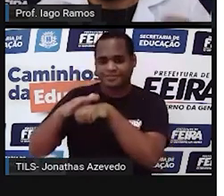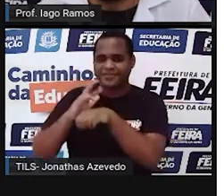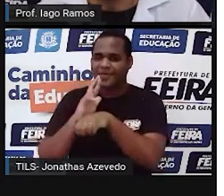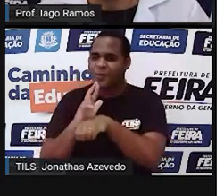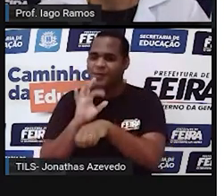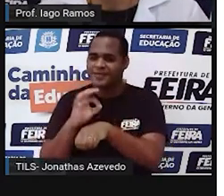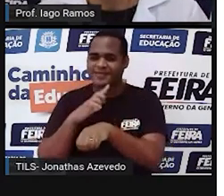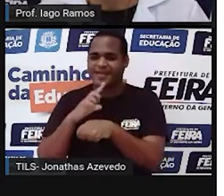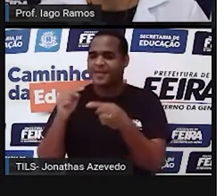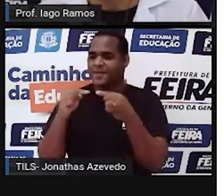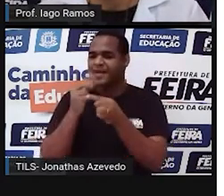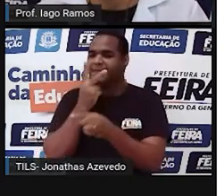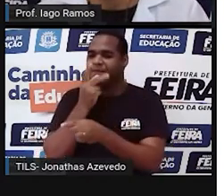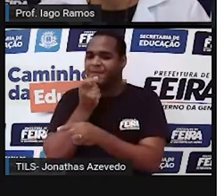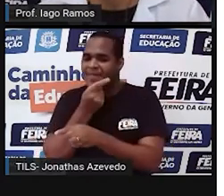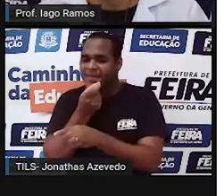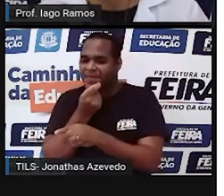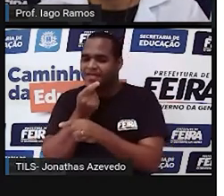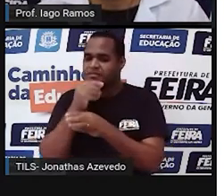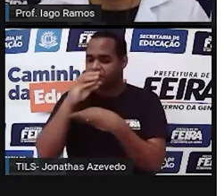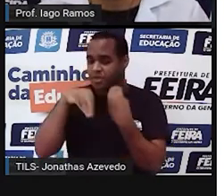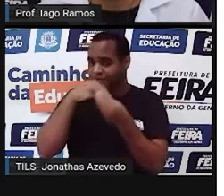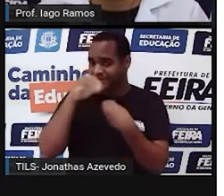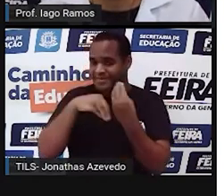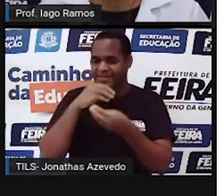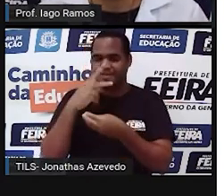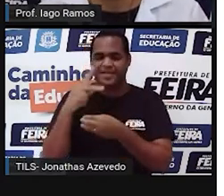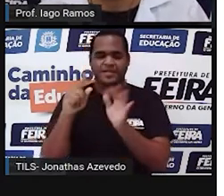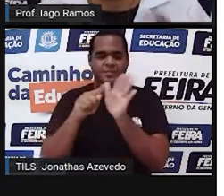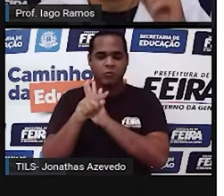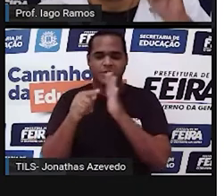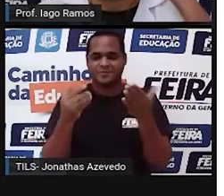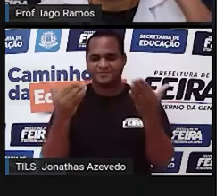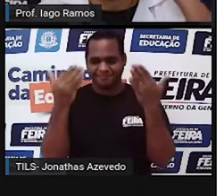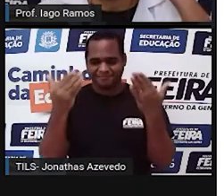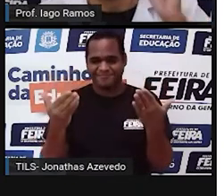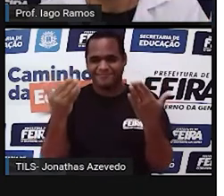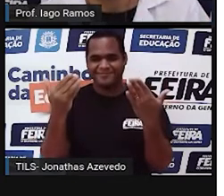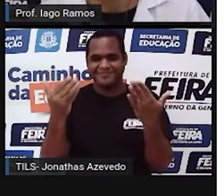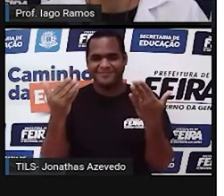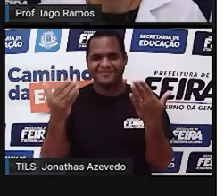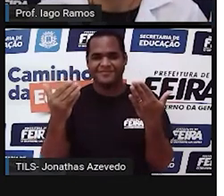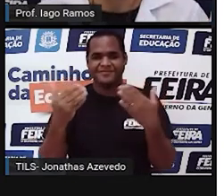o humor, né? Dessa perguntinha que vai aparecer na tela. Olha só.